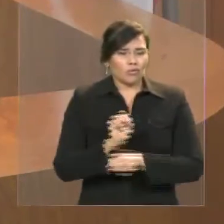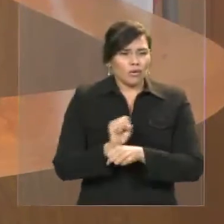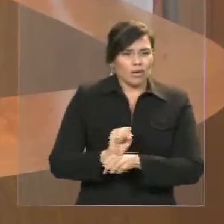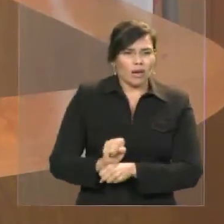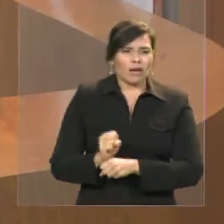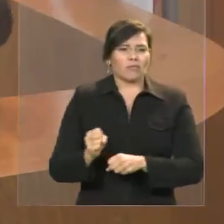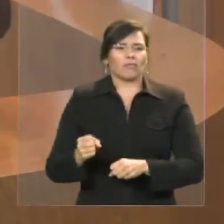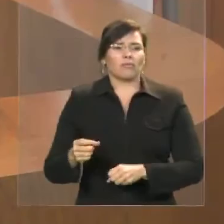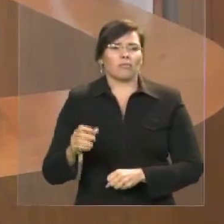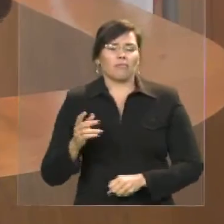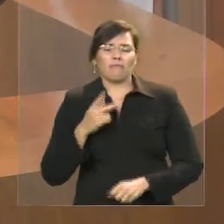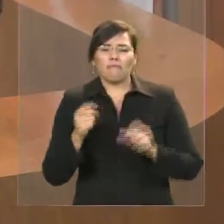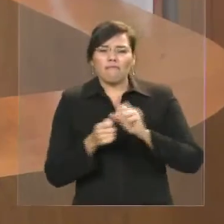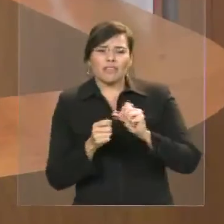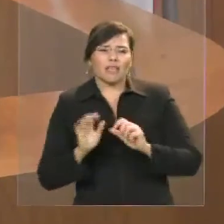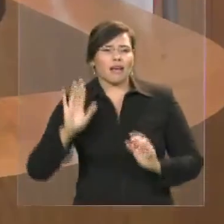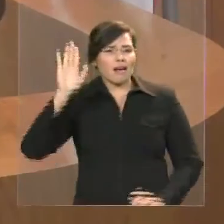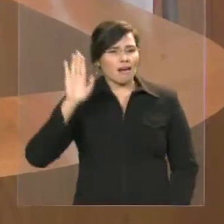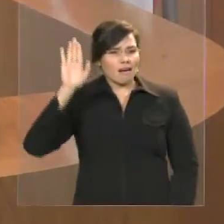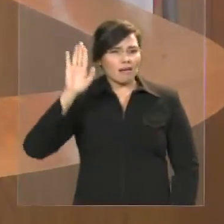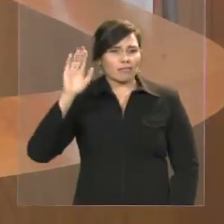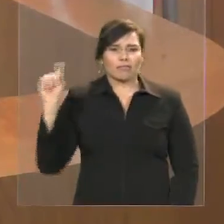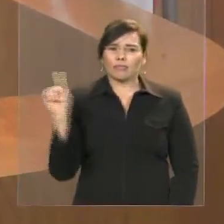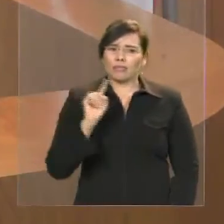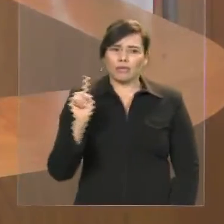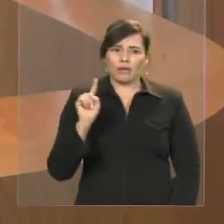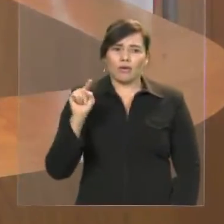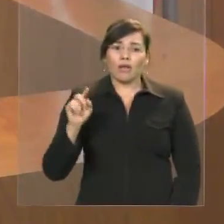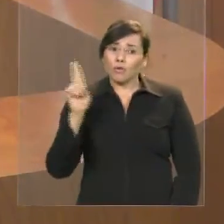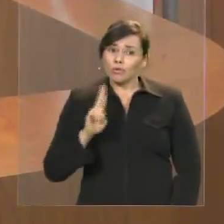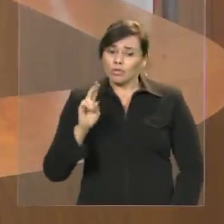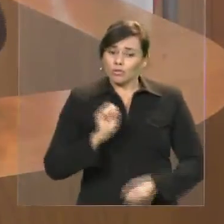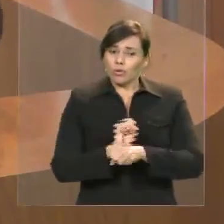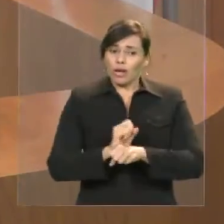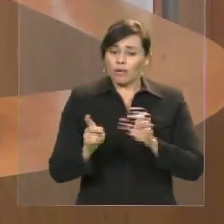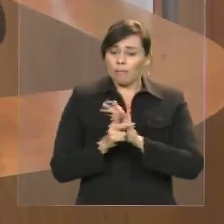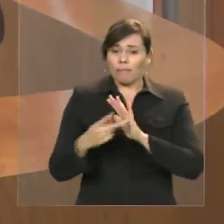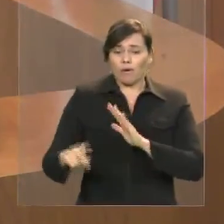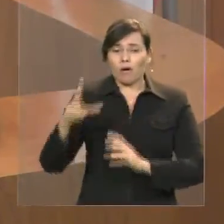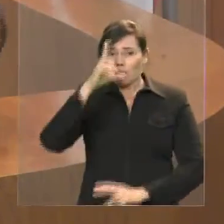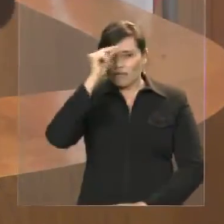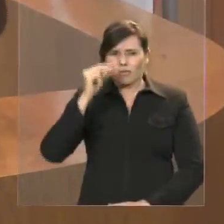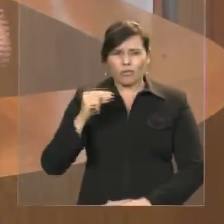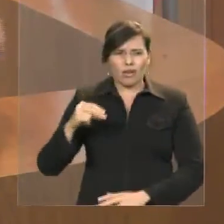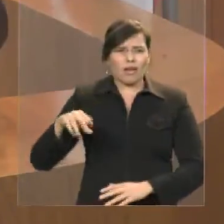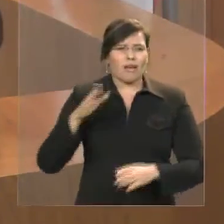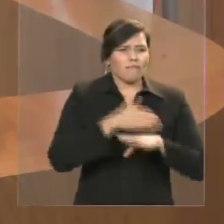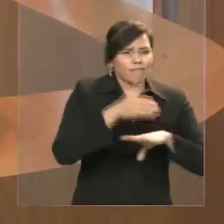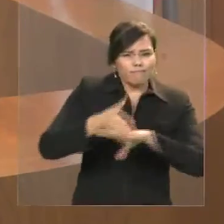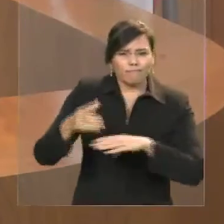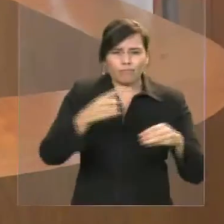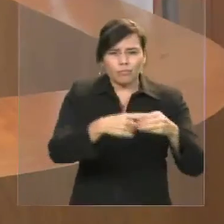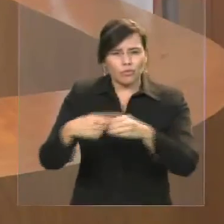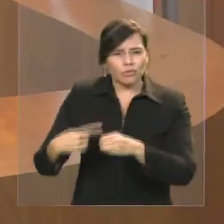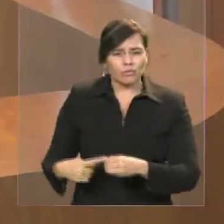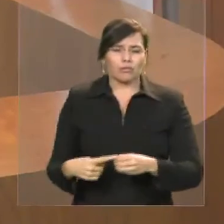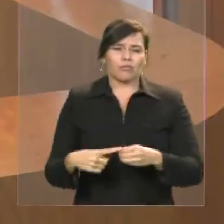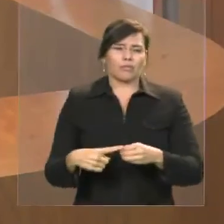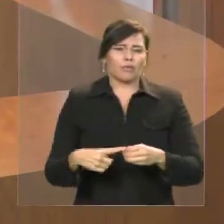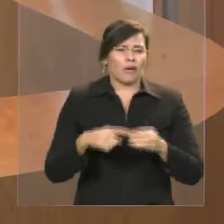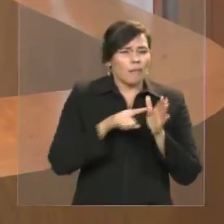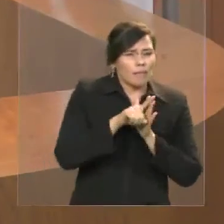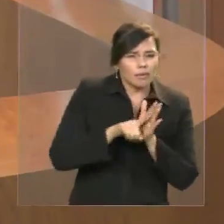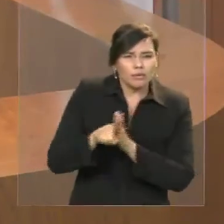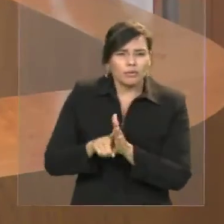campanha, ele está trabalhando nas suas atribuições, andando o município cumprindo com o seu dever. O